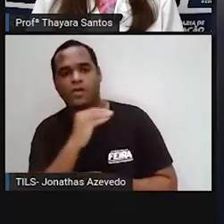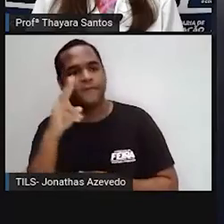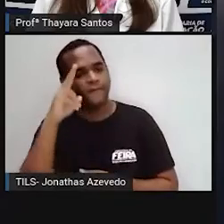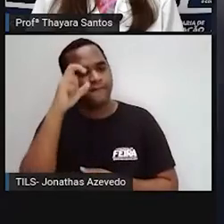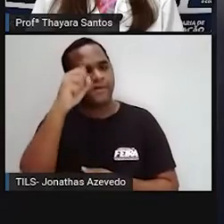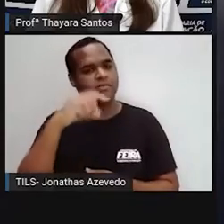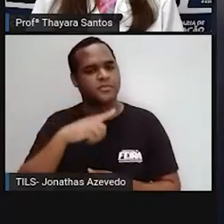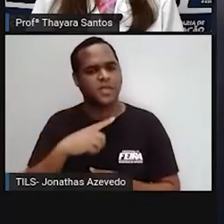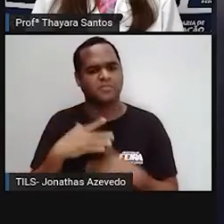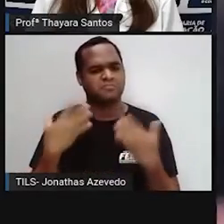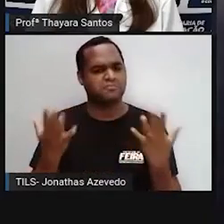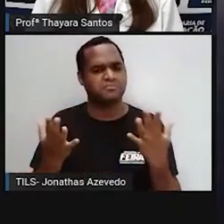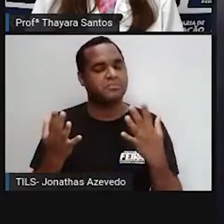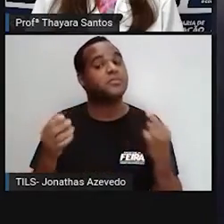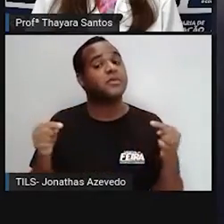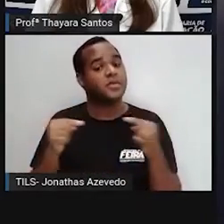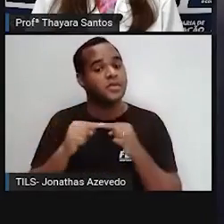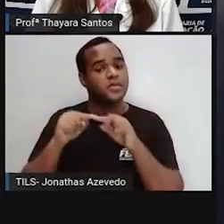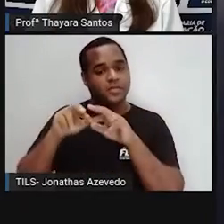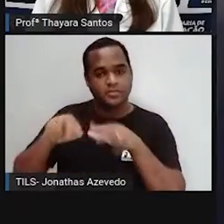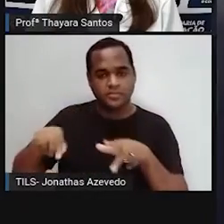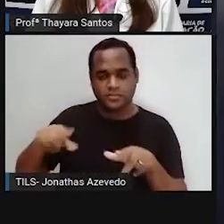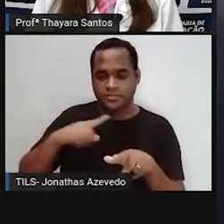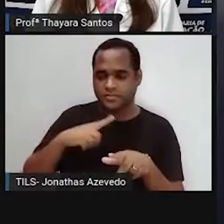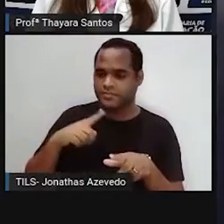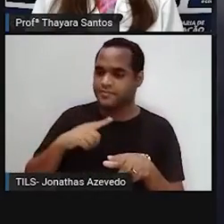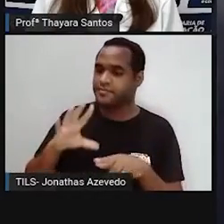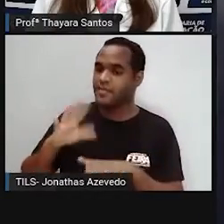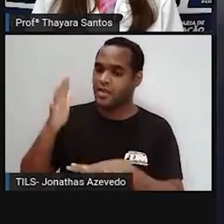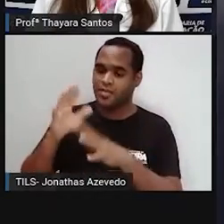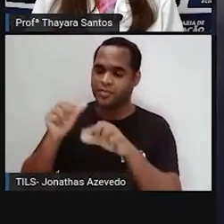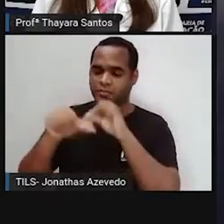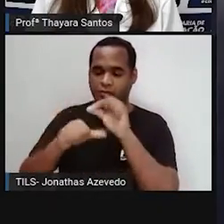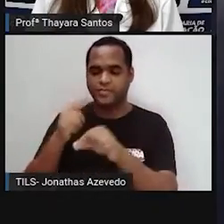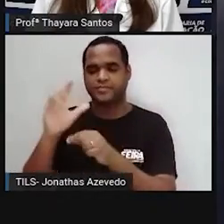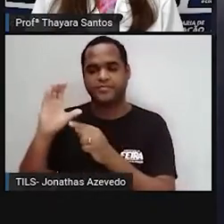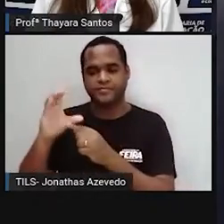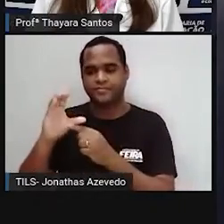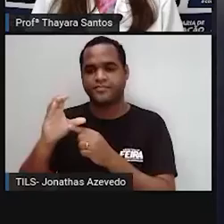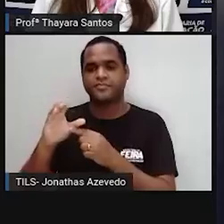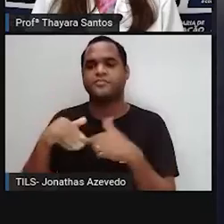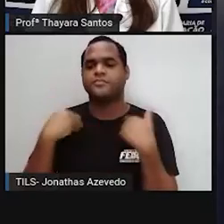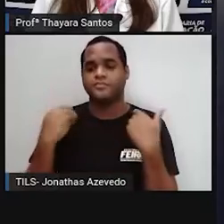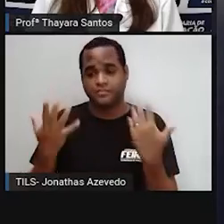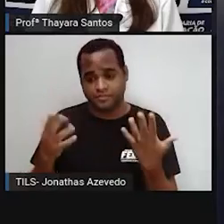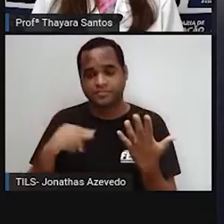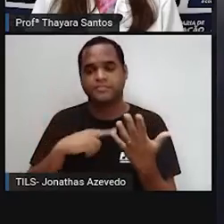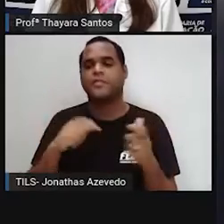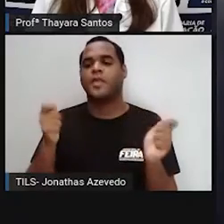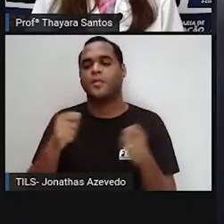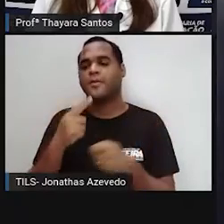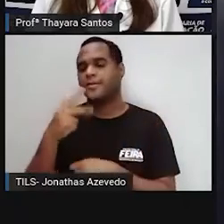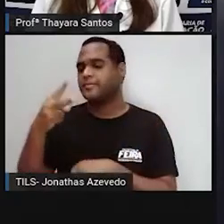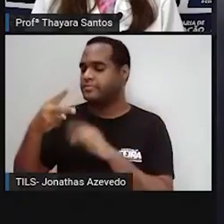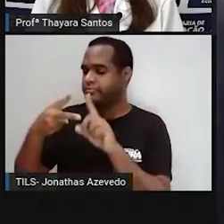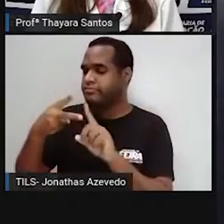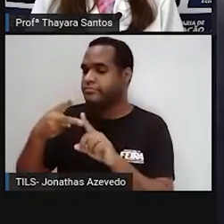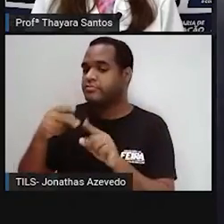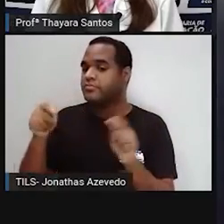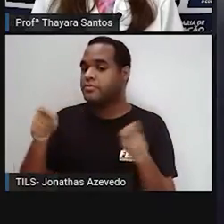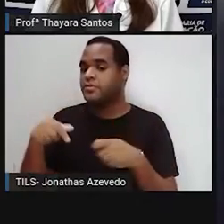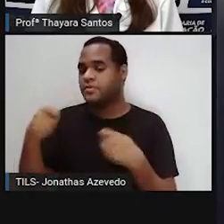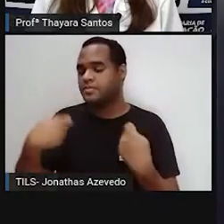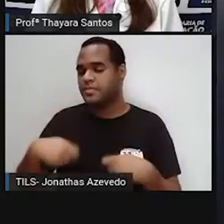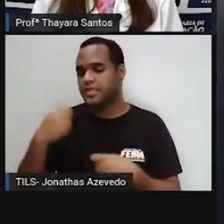Isso tudo são efeitos das mudanças climáticas, tá? E aí, a segunda coisa que a gente precisa